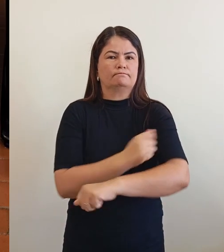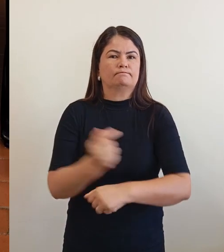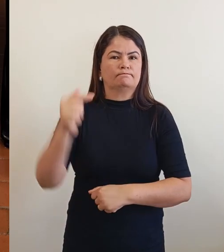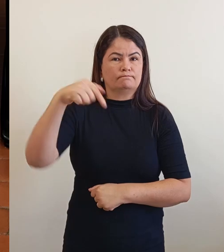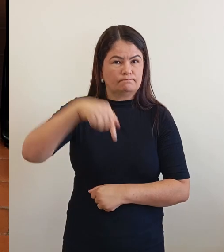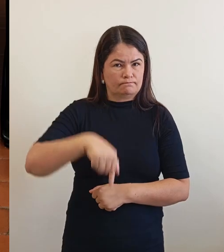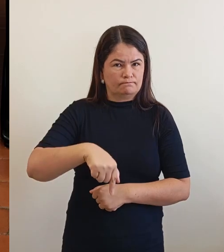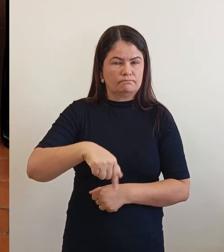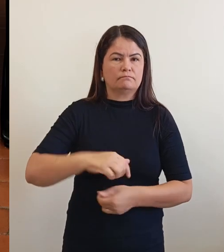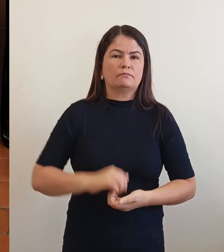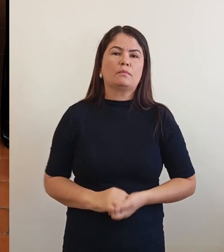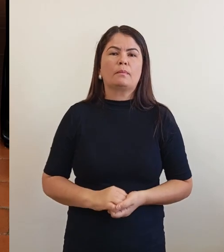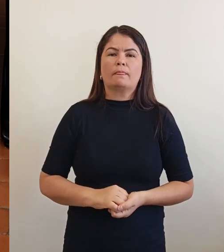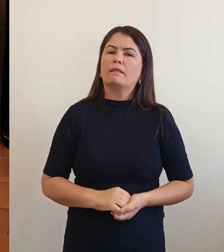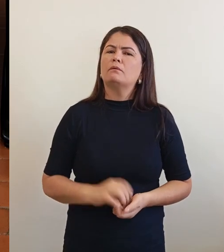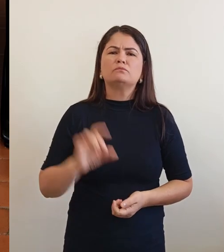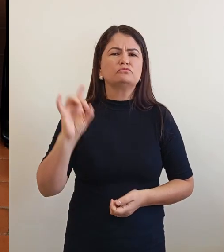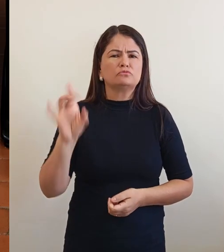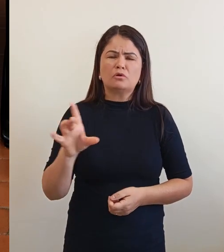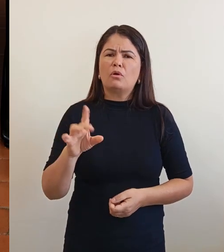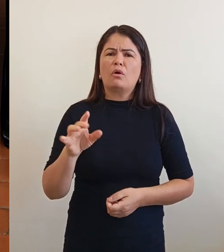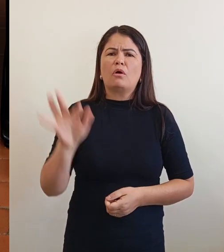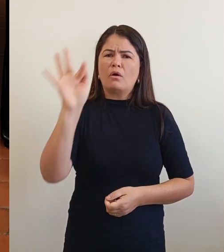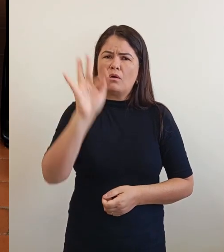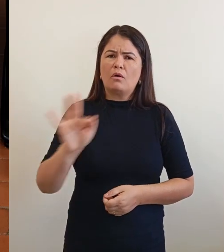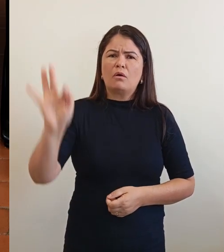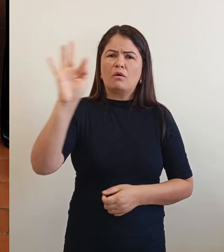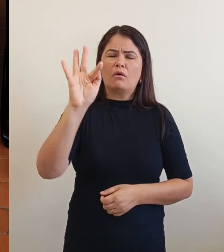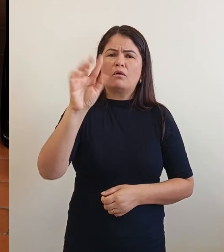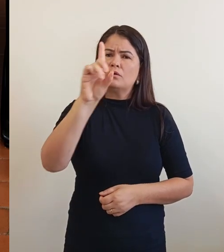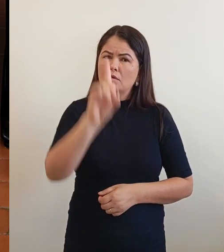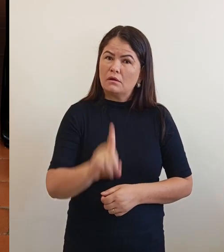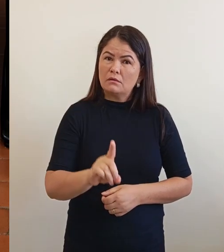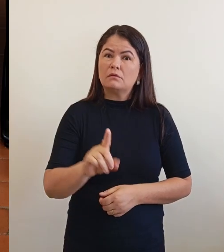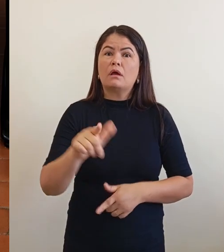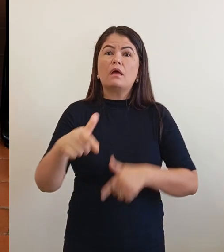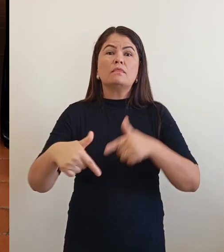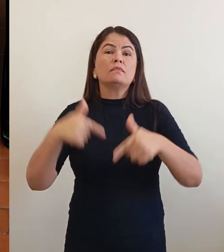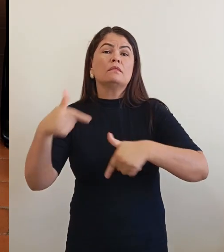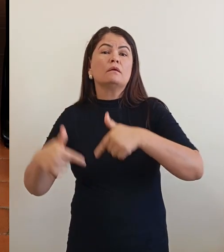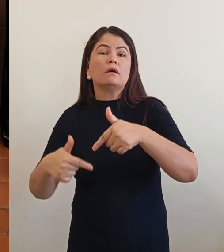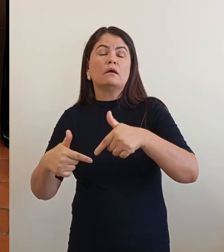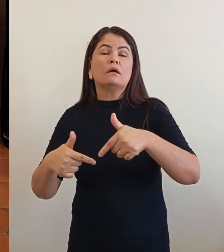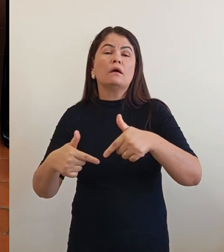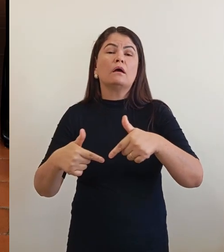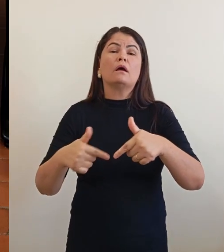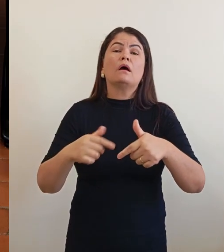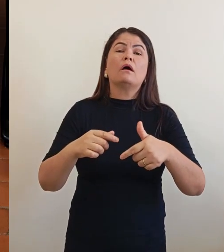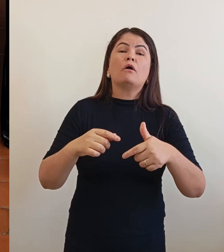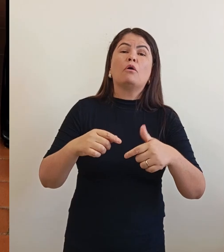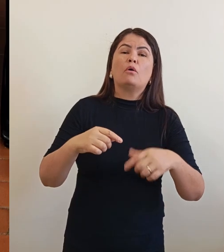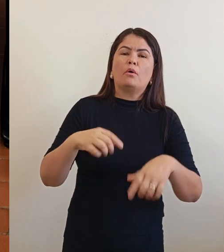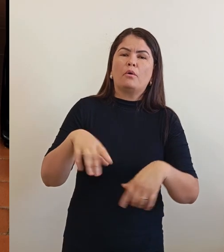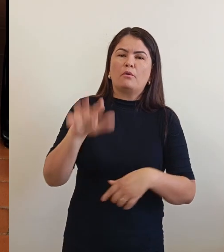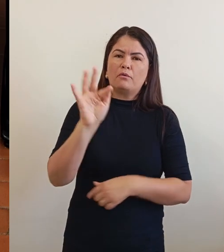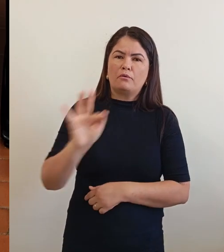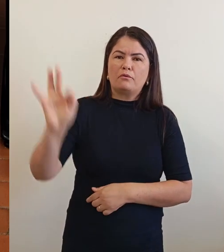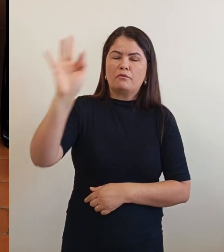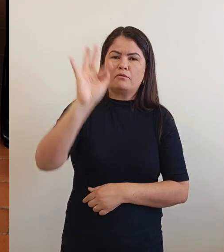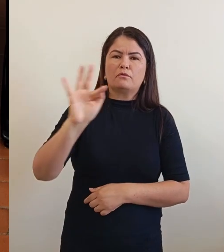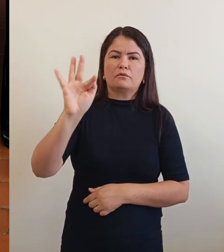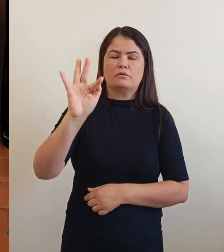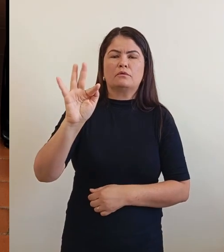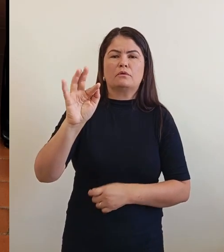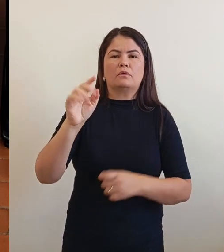Não só a faculdade de Direito, nós pretendemos também trabalhar para trazer uma faculdade de Medicina, de Odontologia